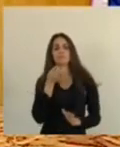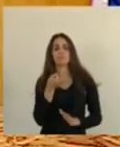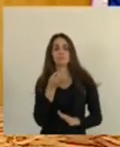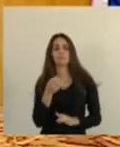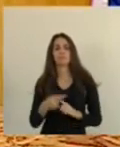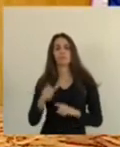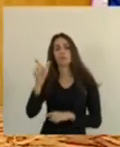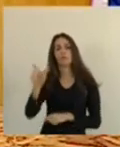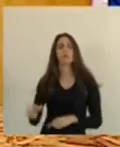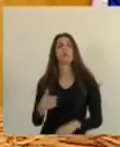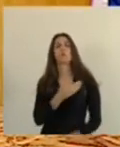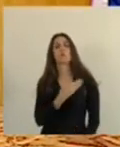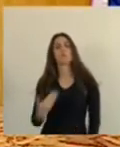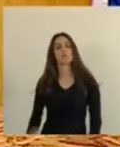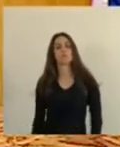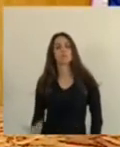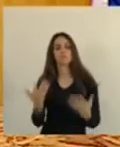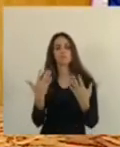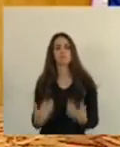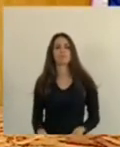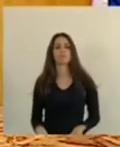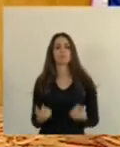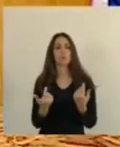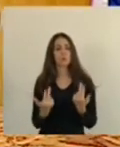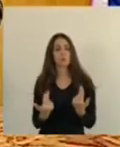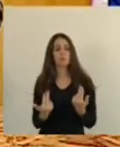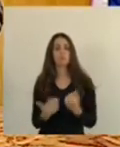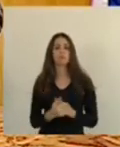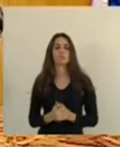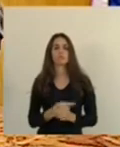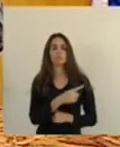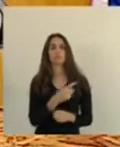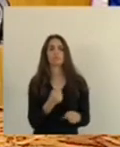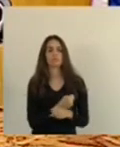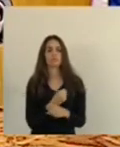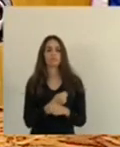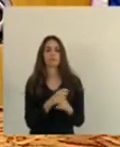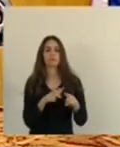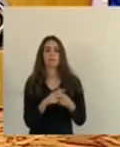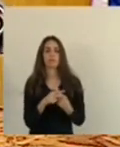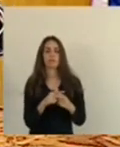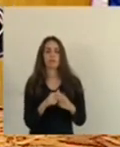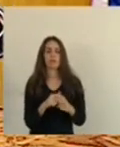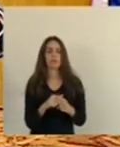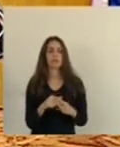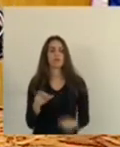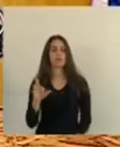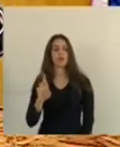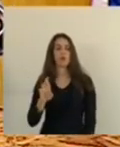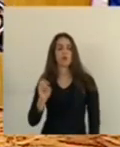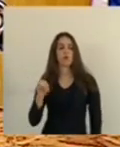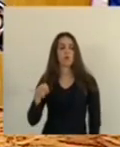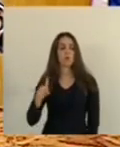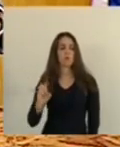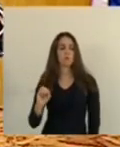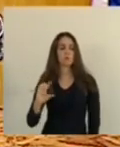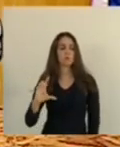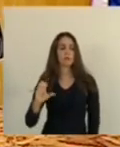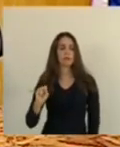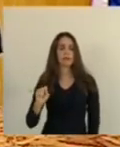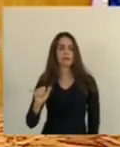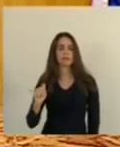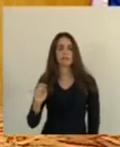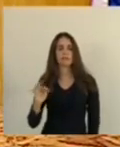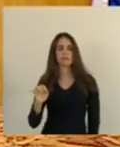atendido, como atendeu essa da Maria Penedo. E aí, lá na Escola Rômulo Castelo, nós estamos